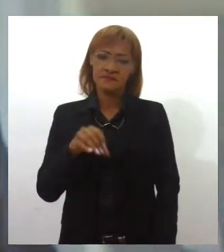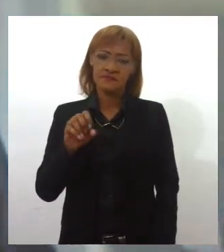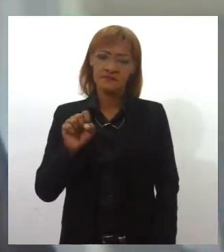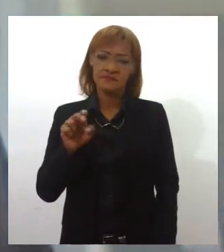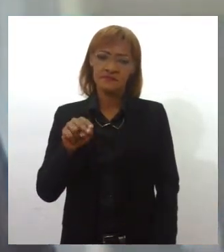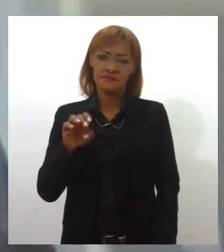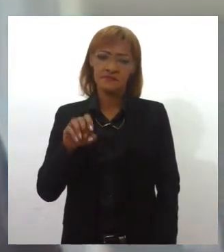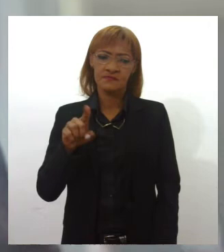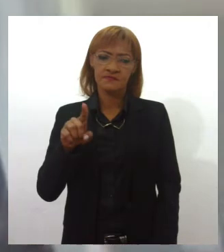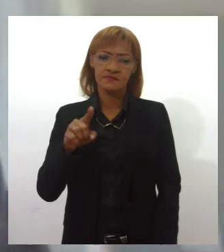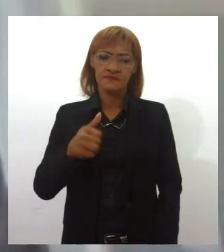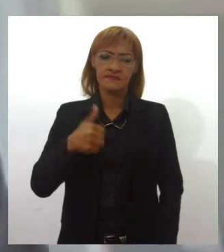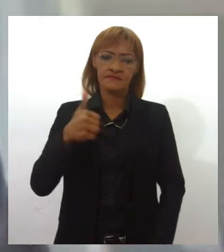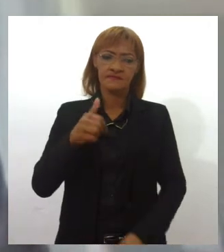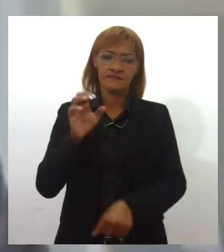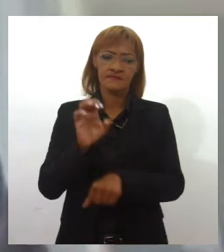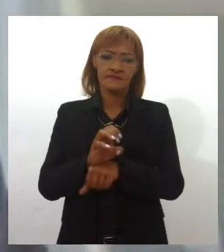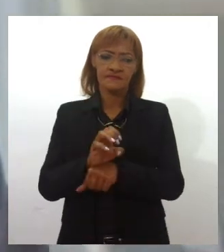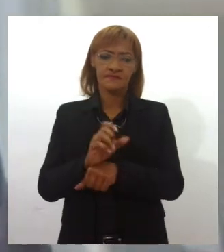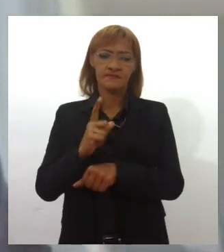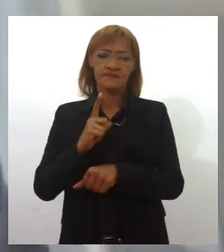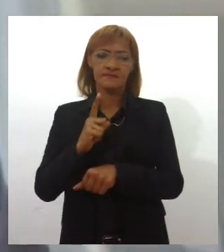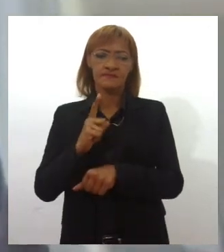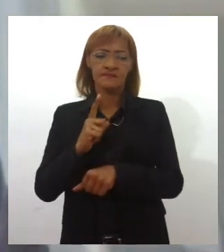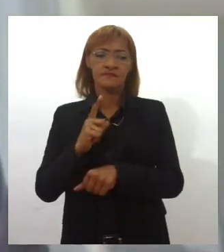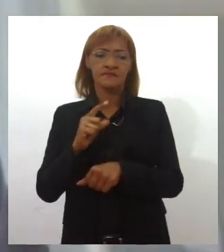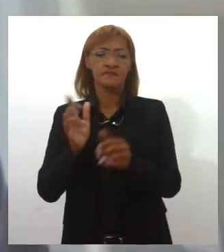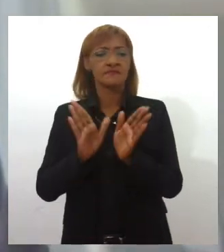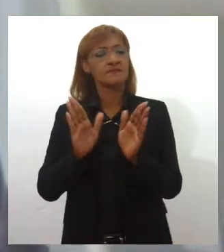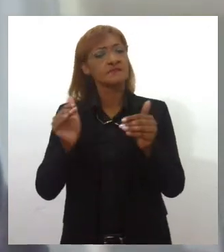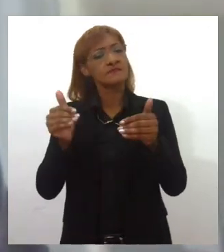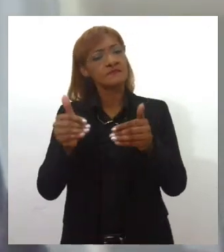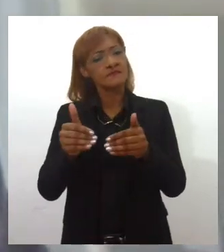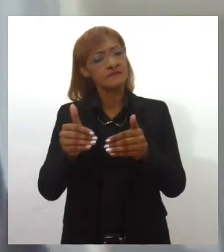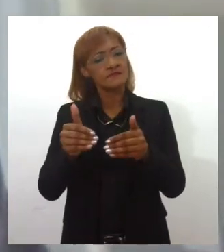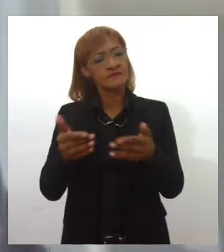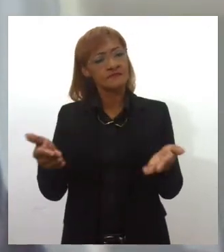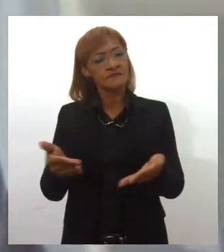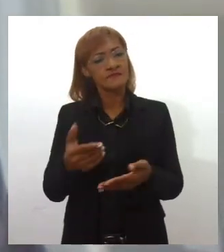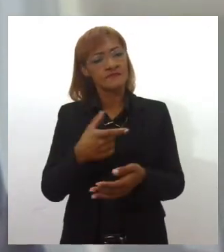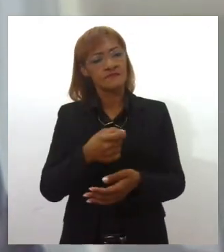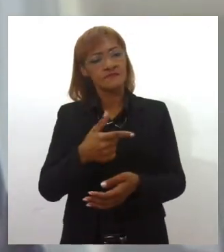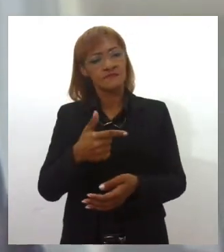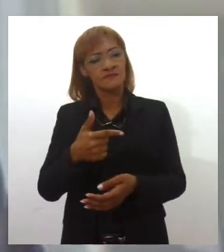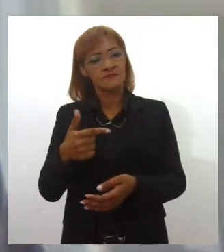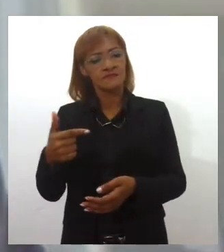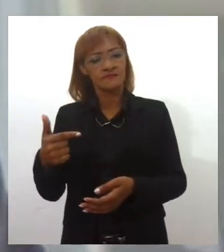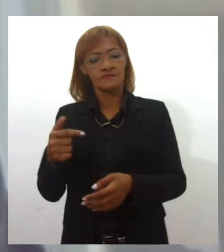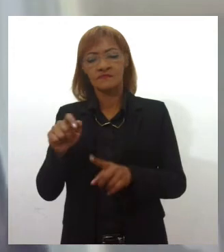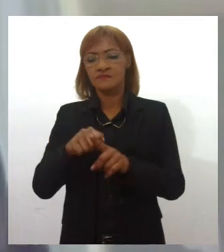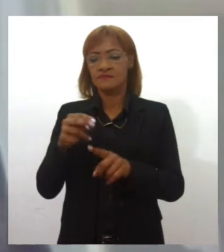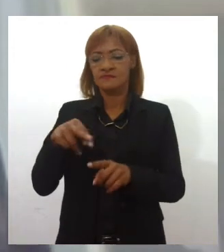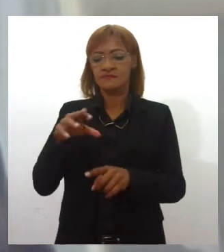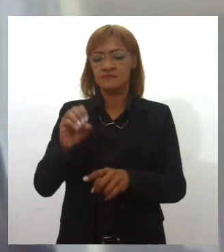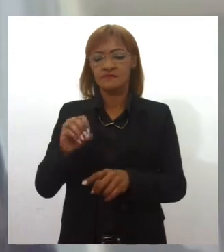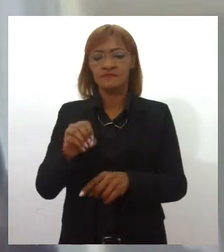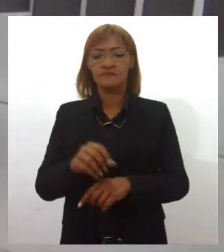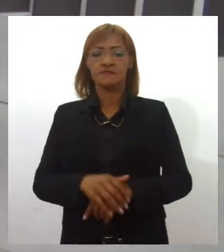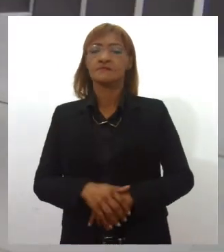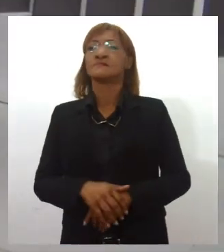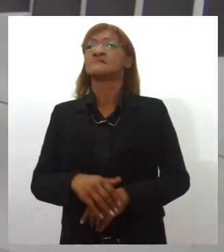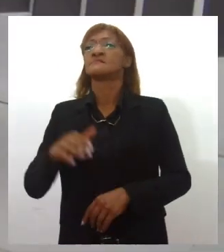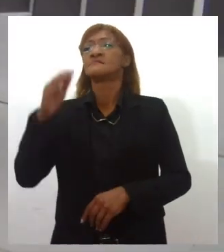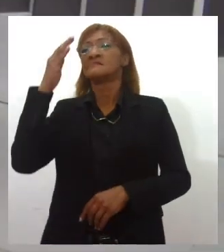Estado que irá fazer a sua conferência estadual agora em 2022, no mês de março. Humberto, muito